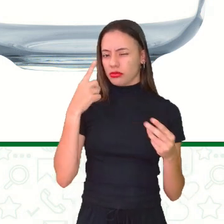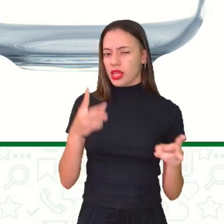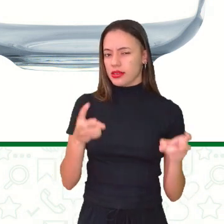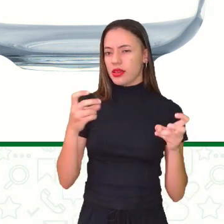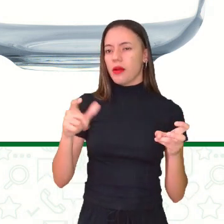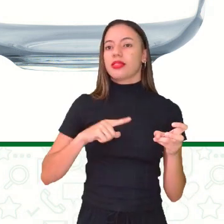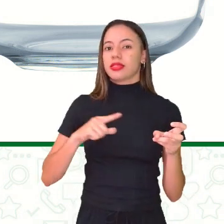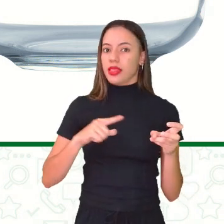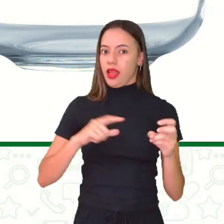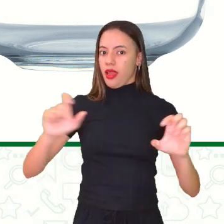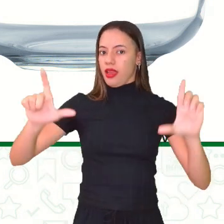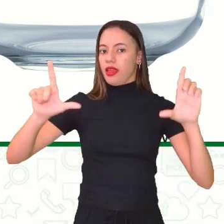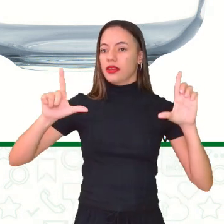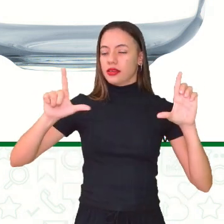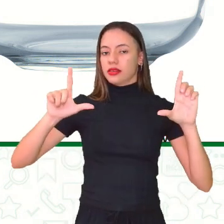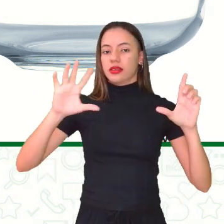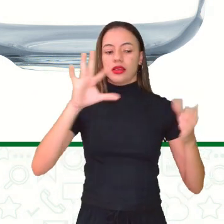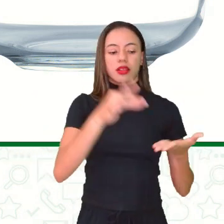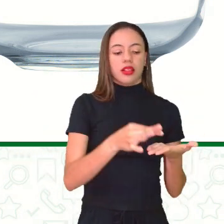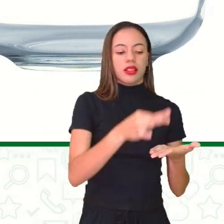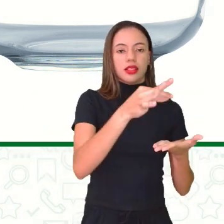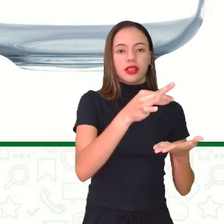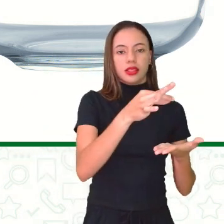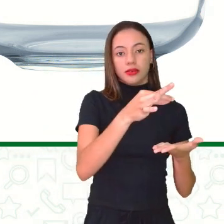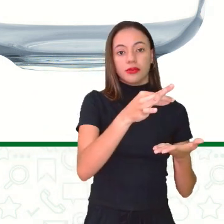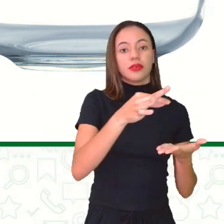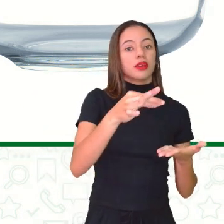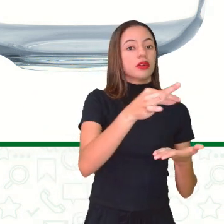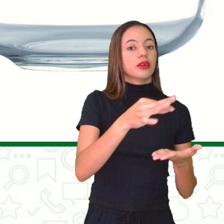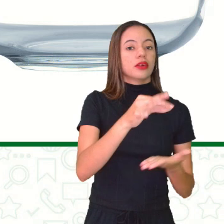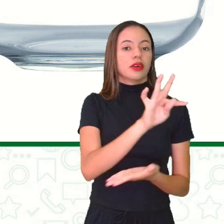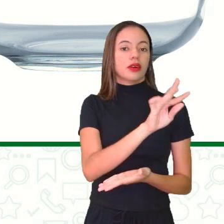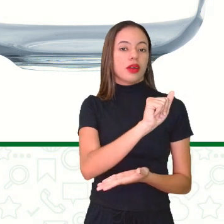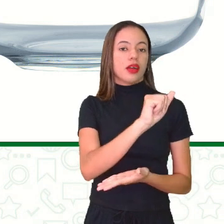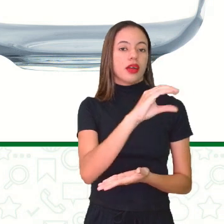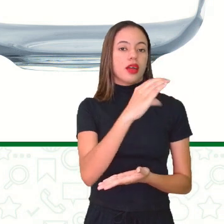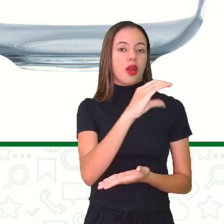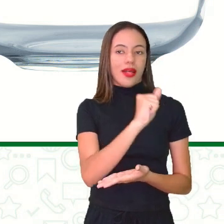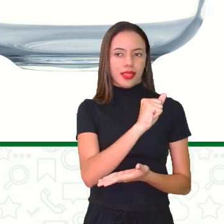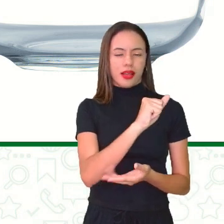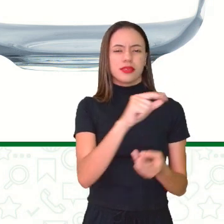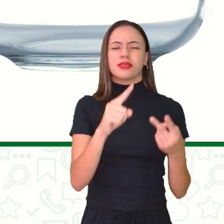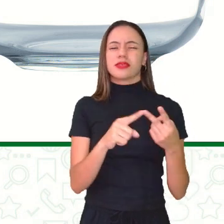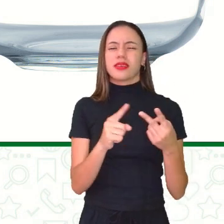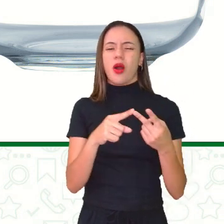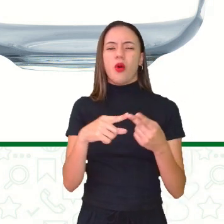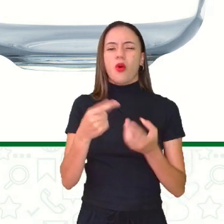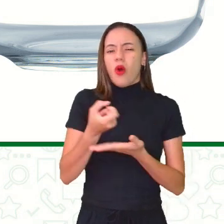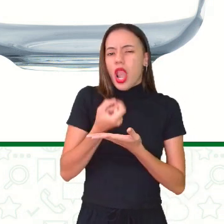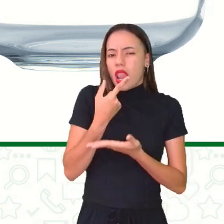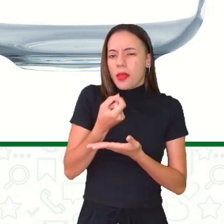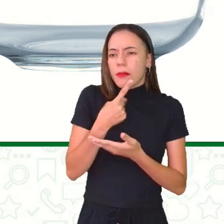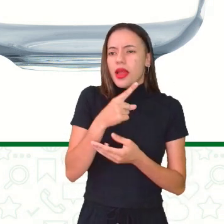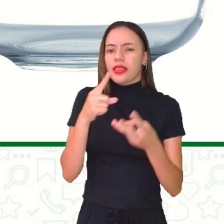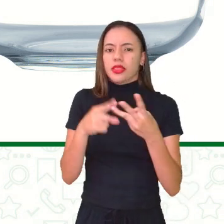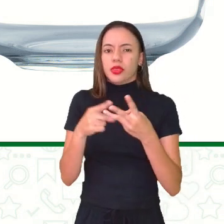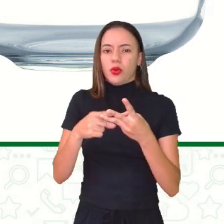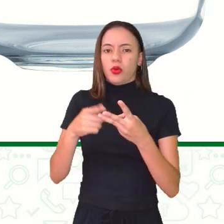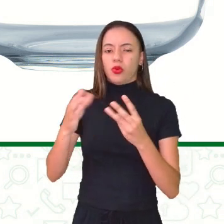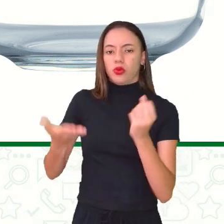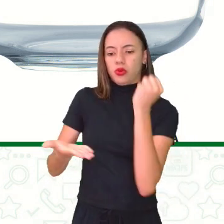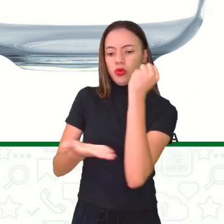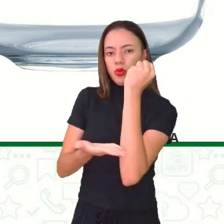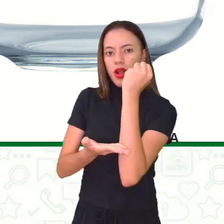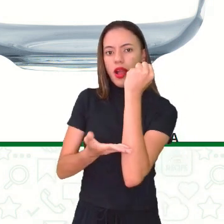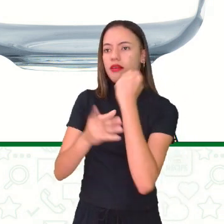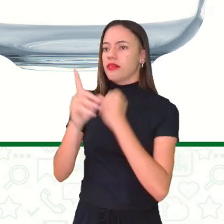eu tenho aí na tela uma taça, tenho um remédio, algo assim, uma garrafa e